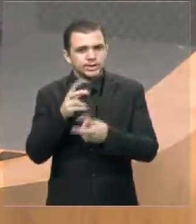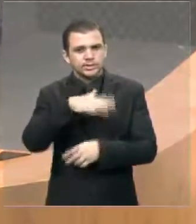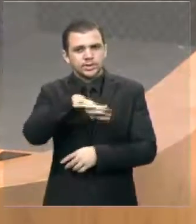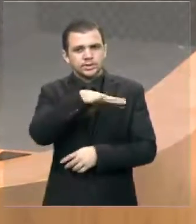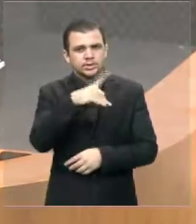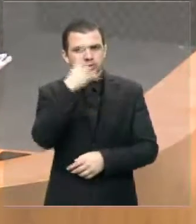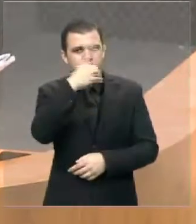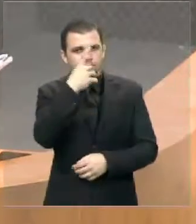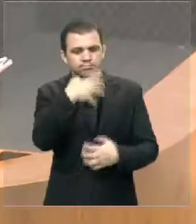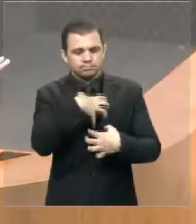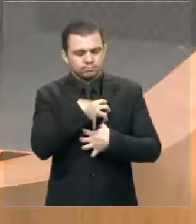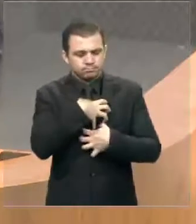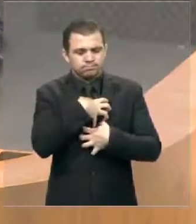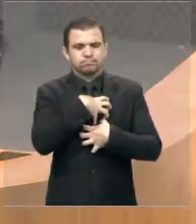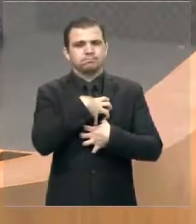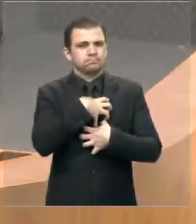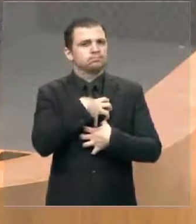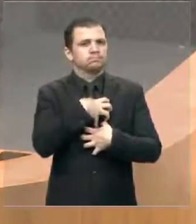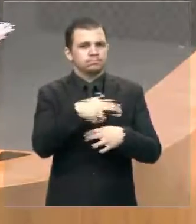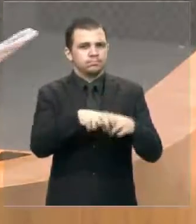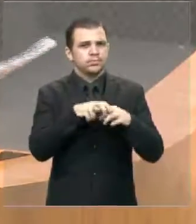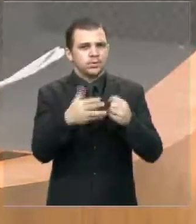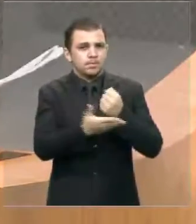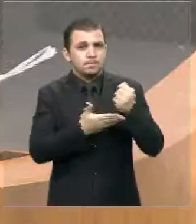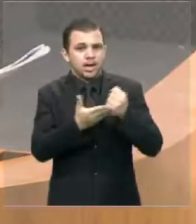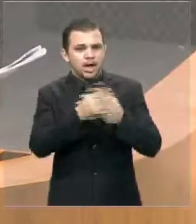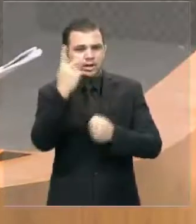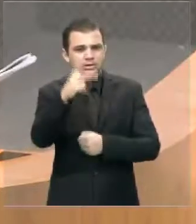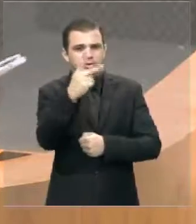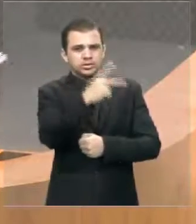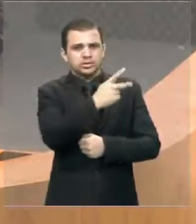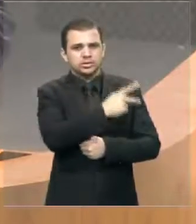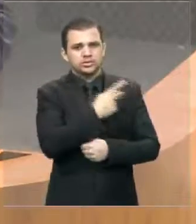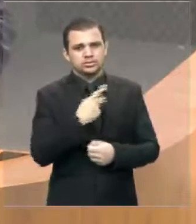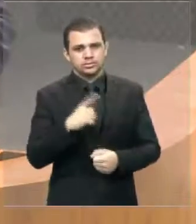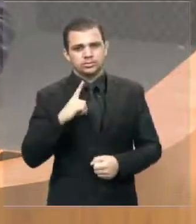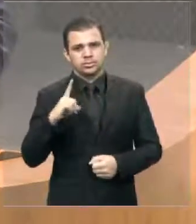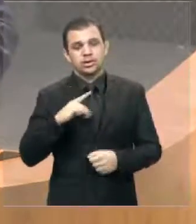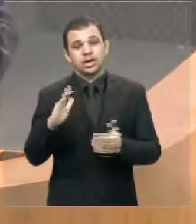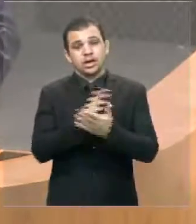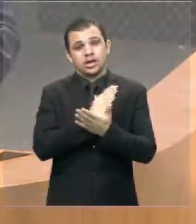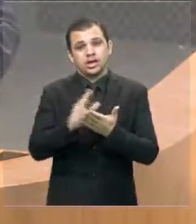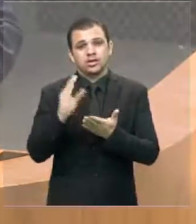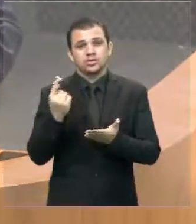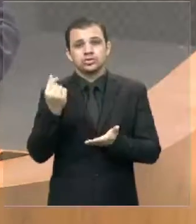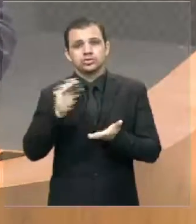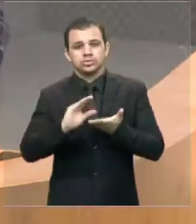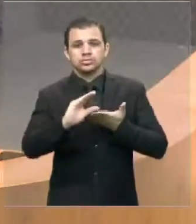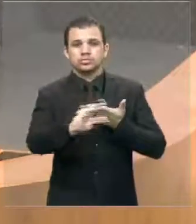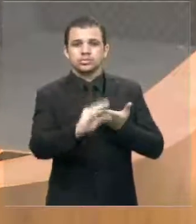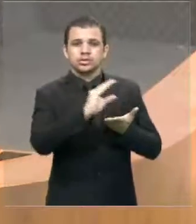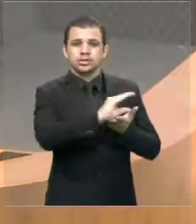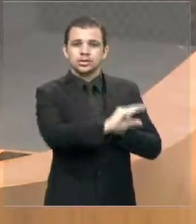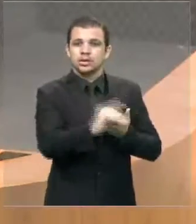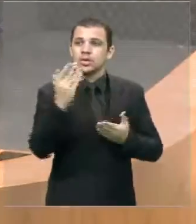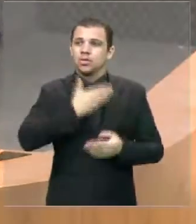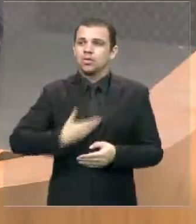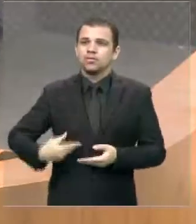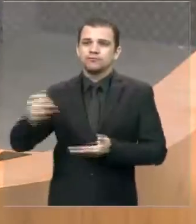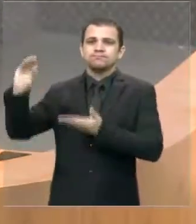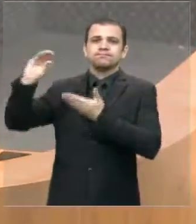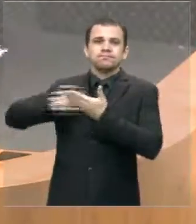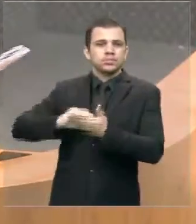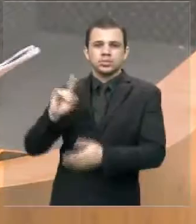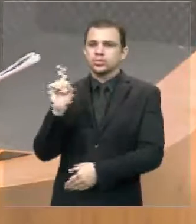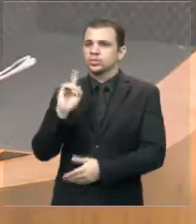deputados em relação às suas bases e emendas parlamentares que não são liberadas para